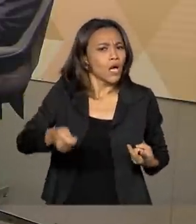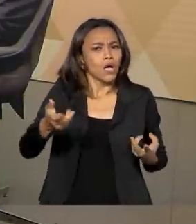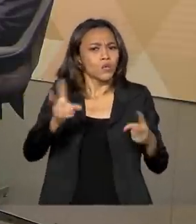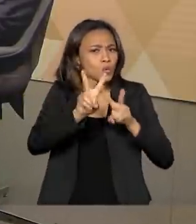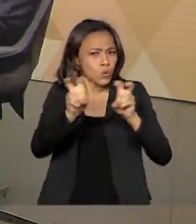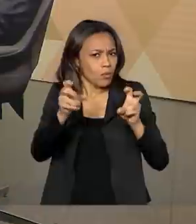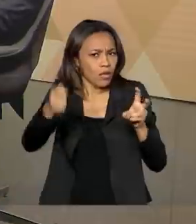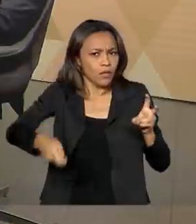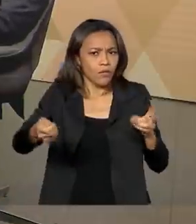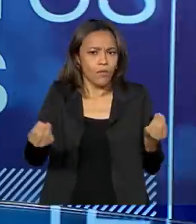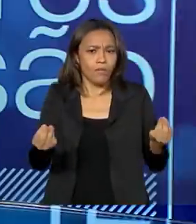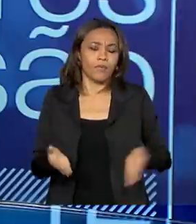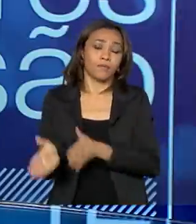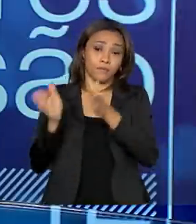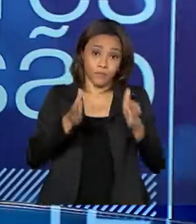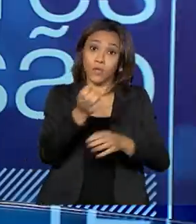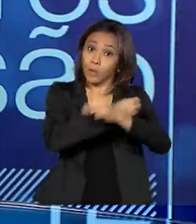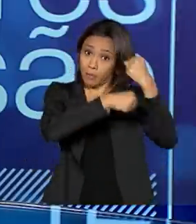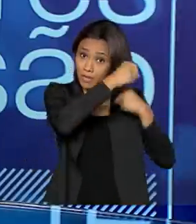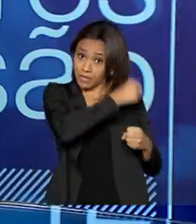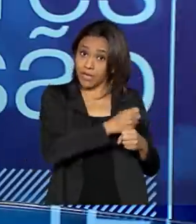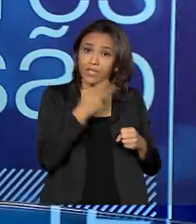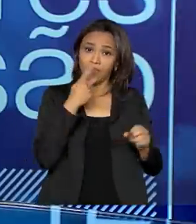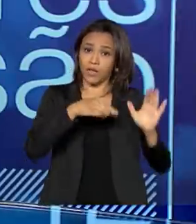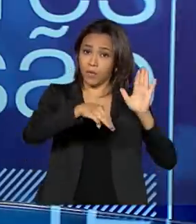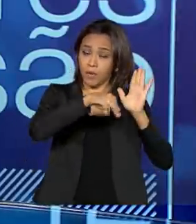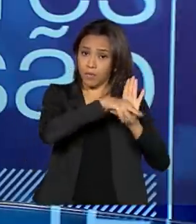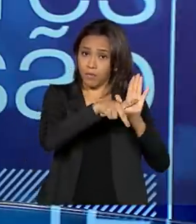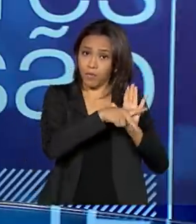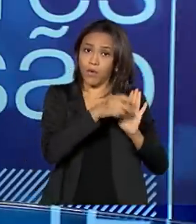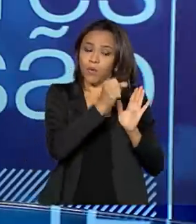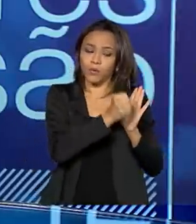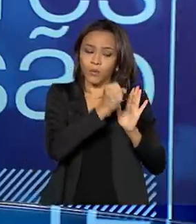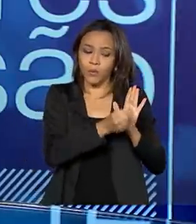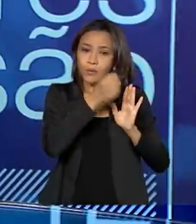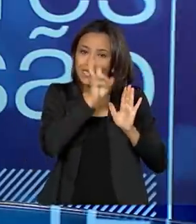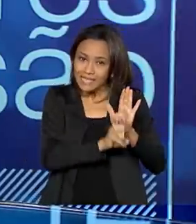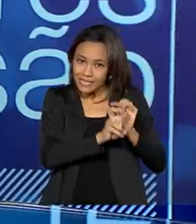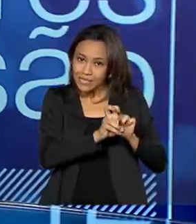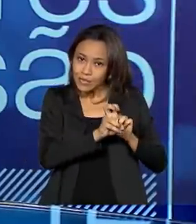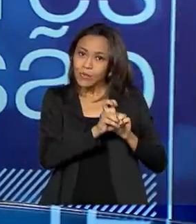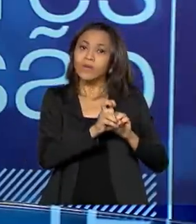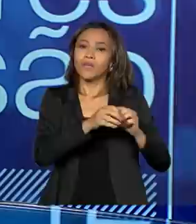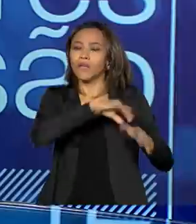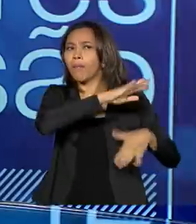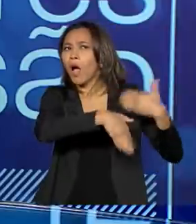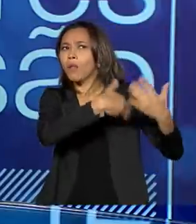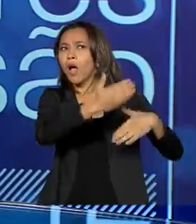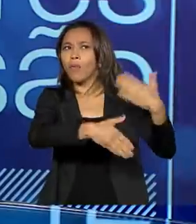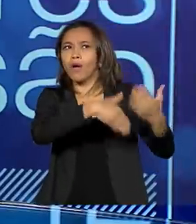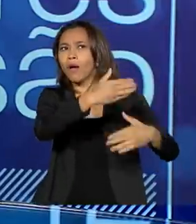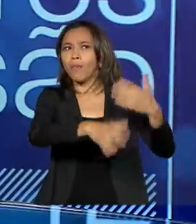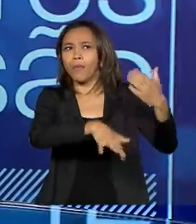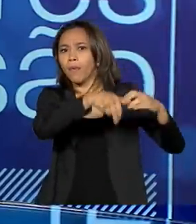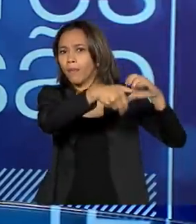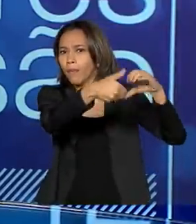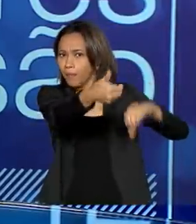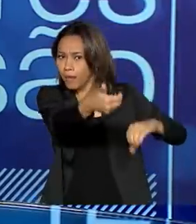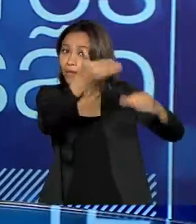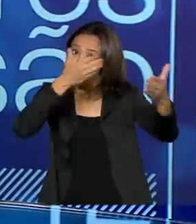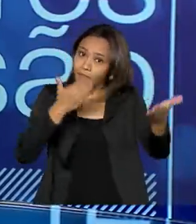tivemos aqui, no ano passado, falando da medida provisória 885, que estava tramitando no Congresso Nacional. Felizmente, foi